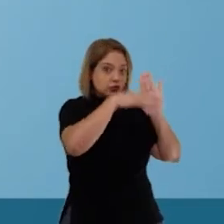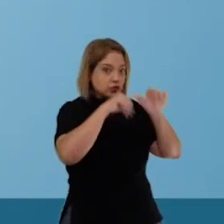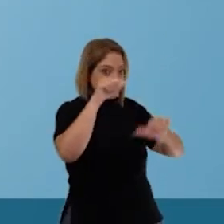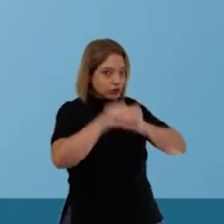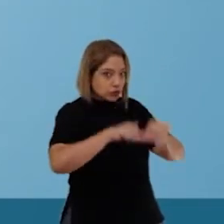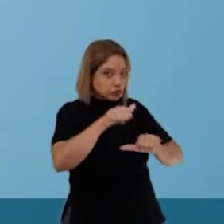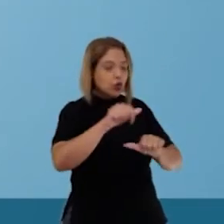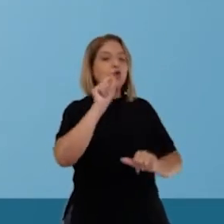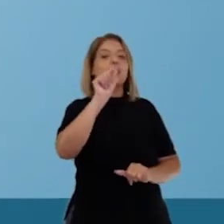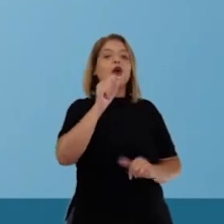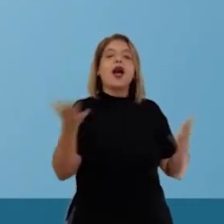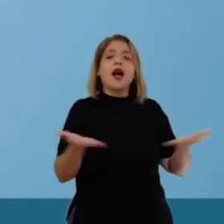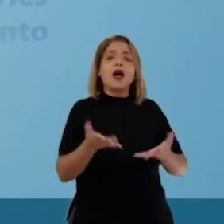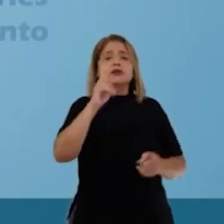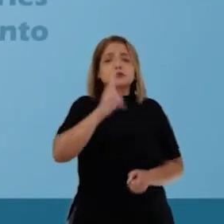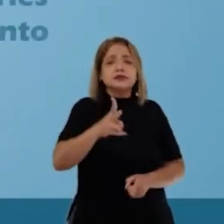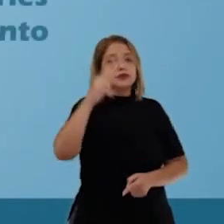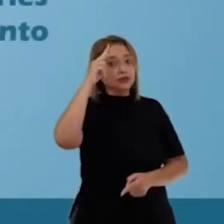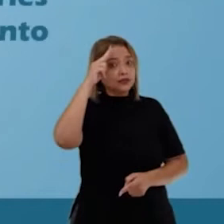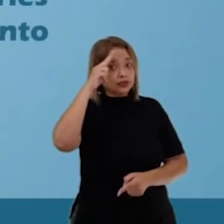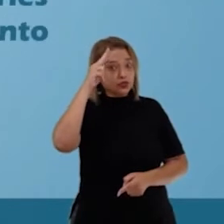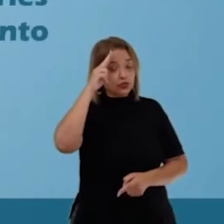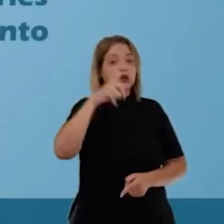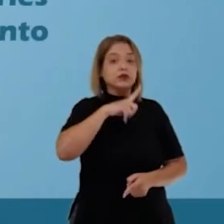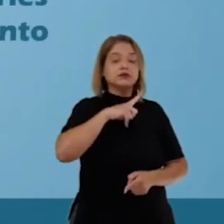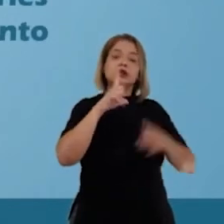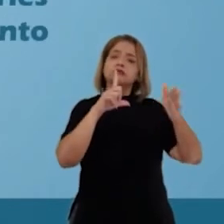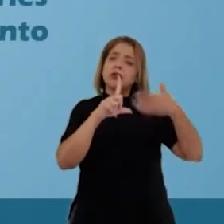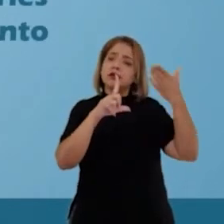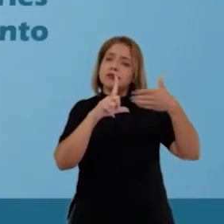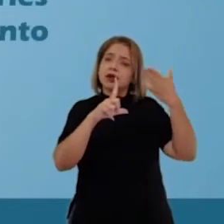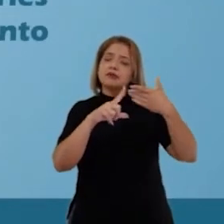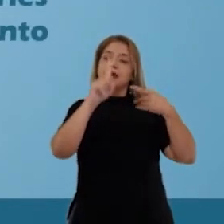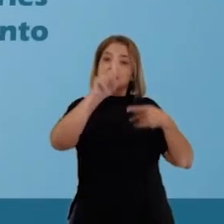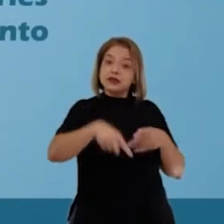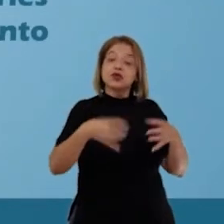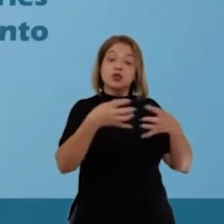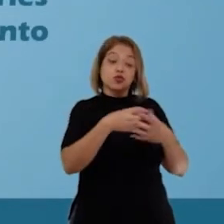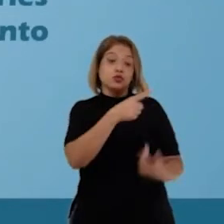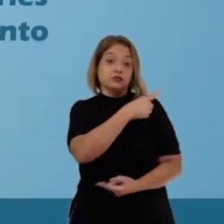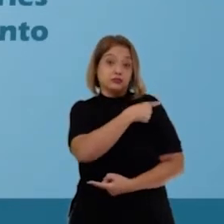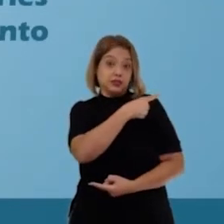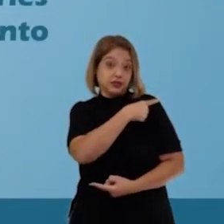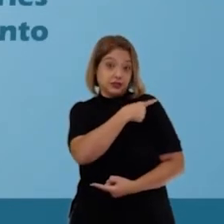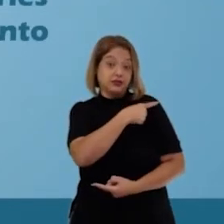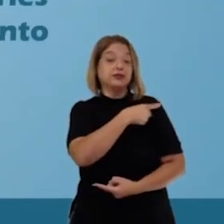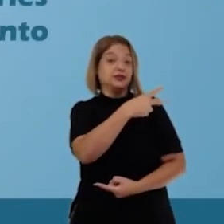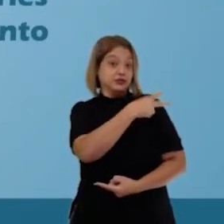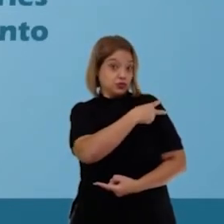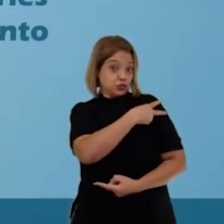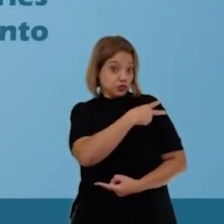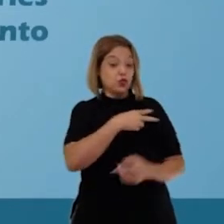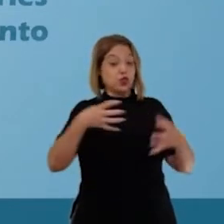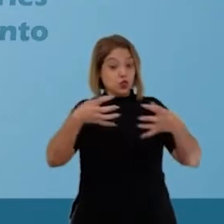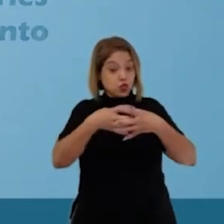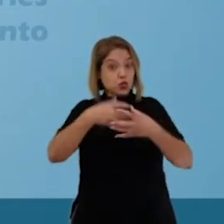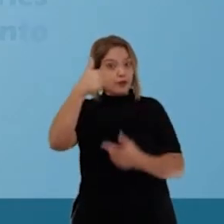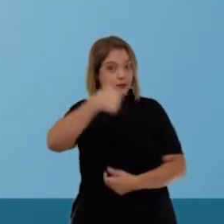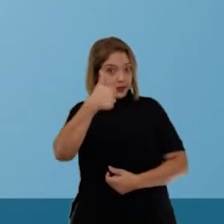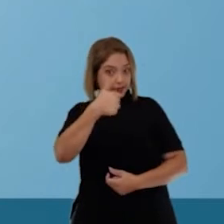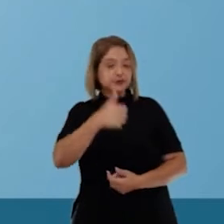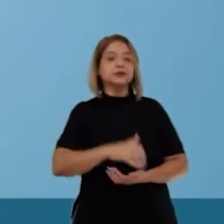mudou. Agora, toda segunda-feira, teremos videoaulas para a primeira e segunda série do primeiro